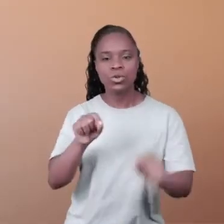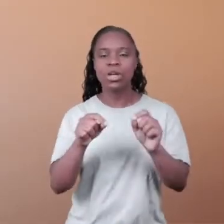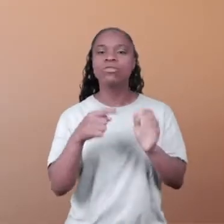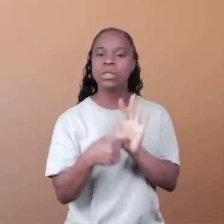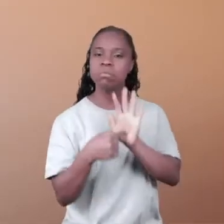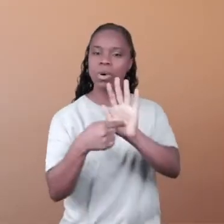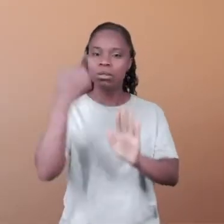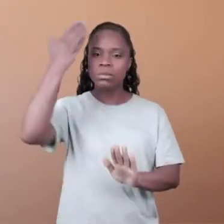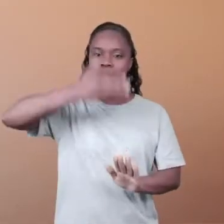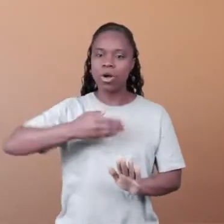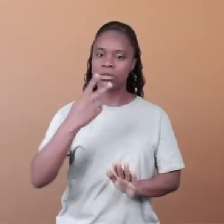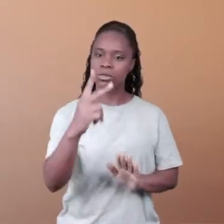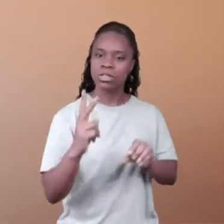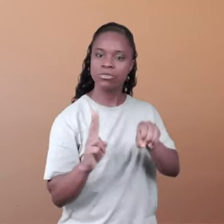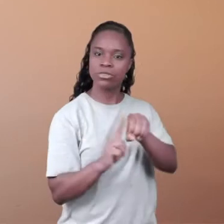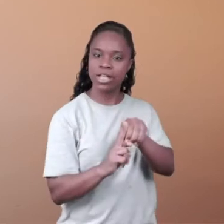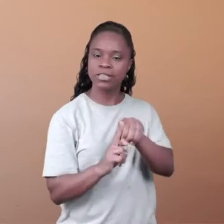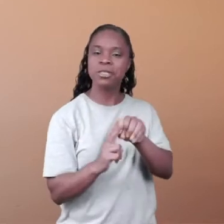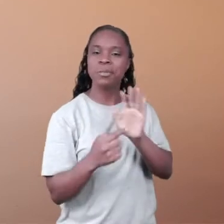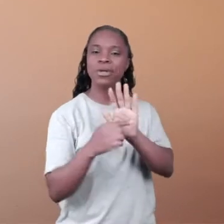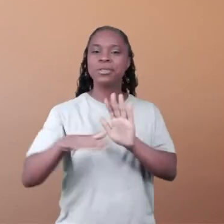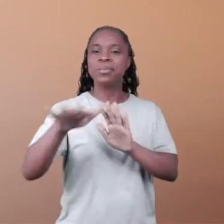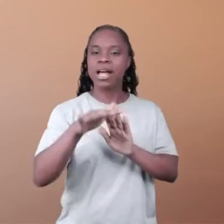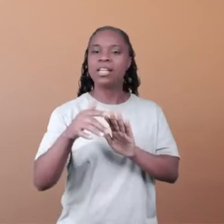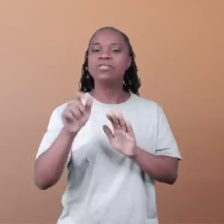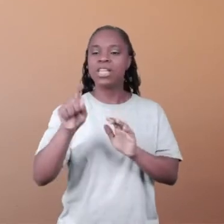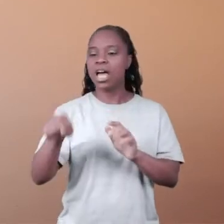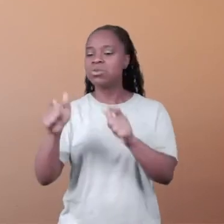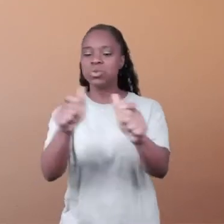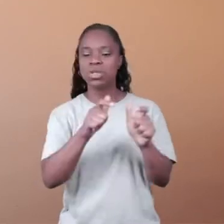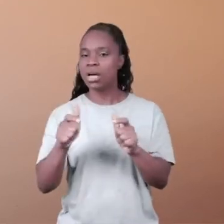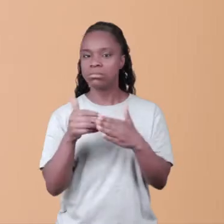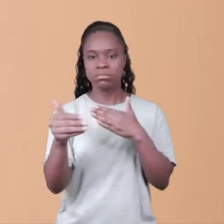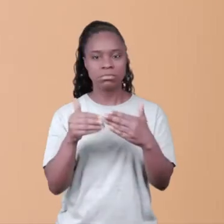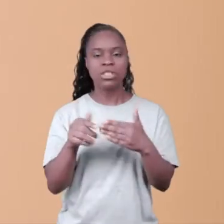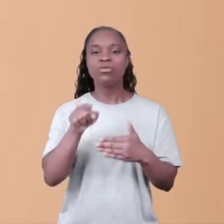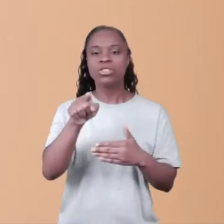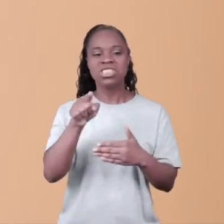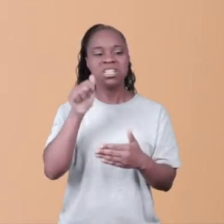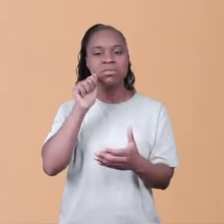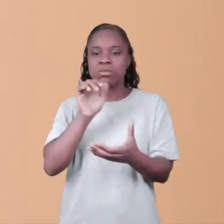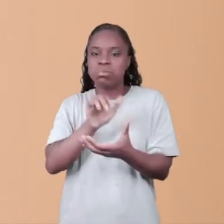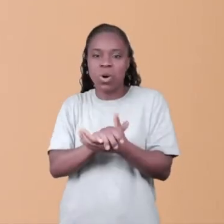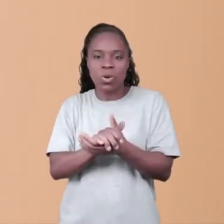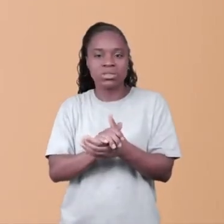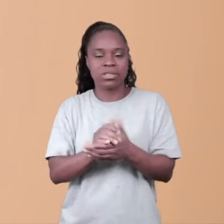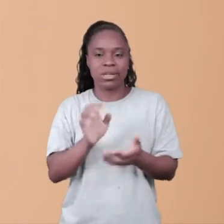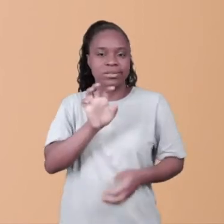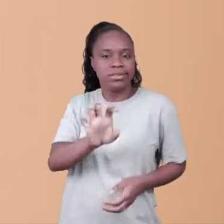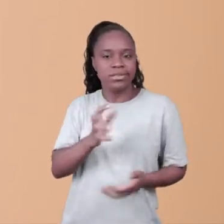que você oferece a sua virgindade como tributo a certas entidades. Você meio que se torna uma das